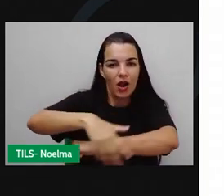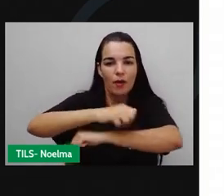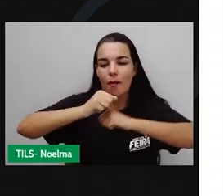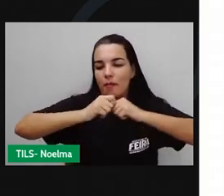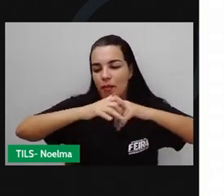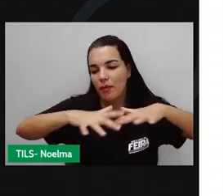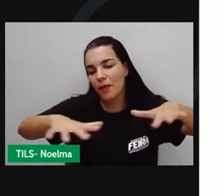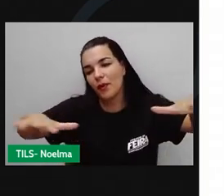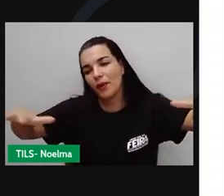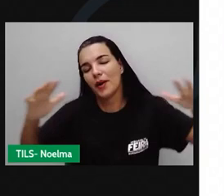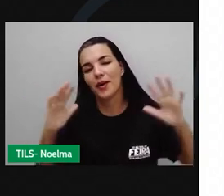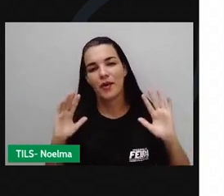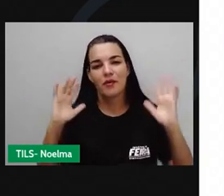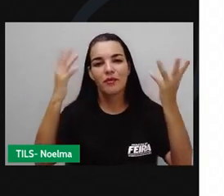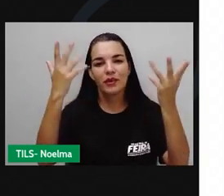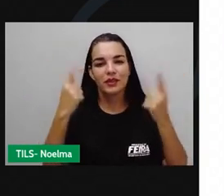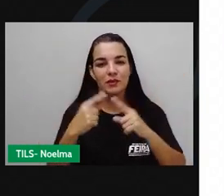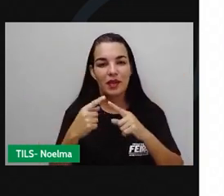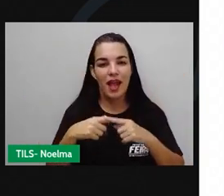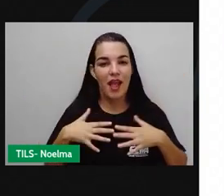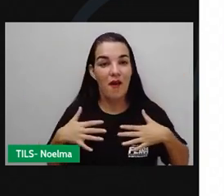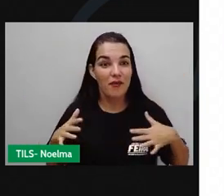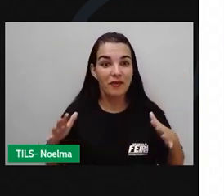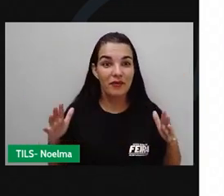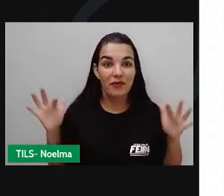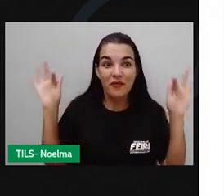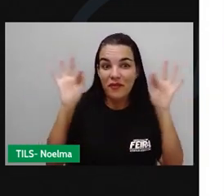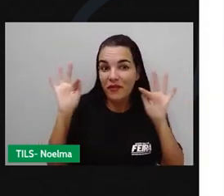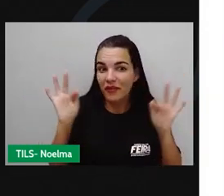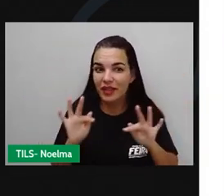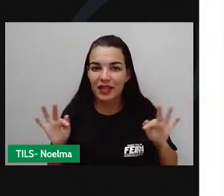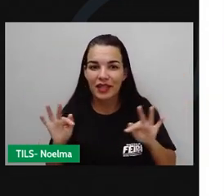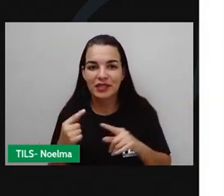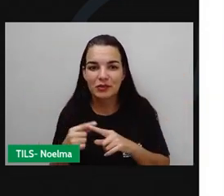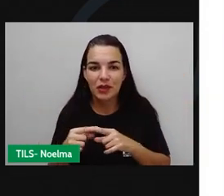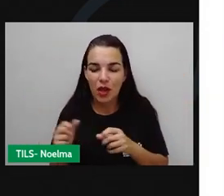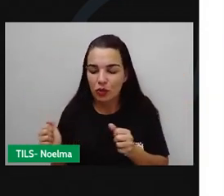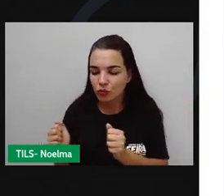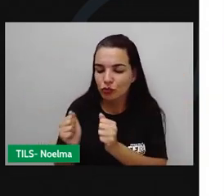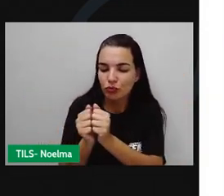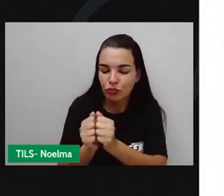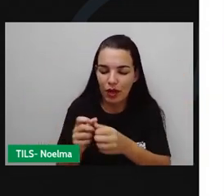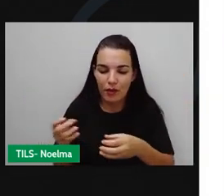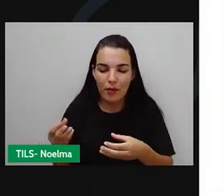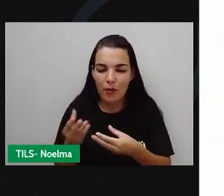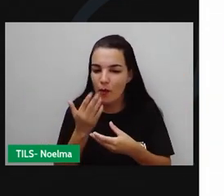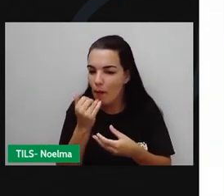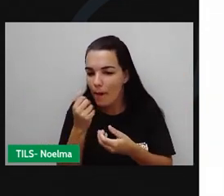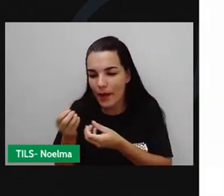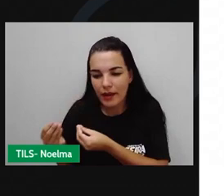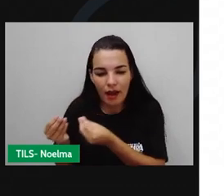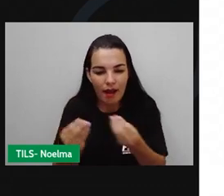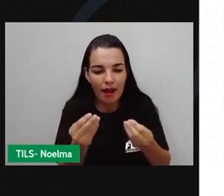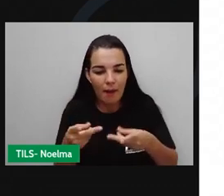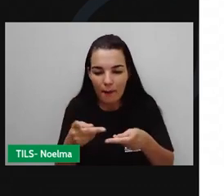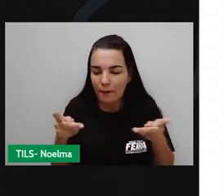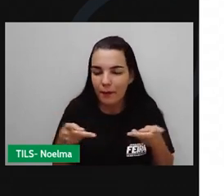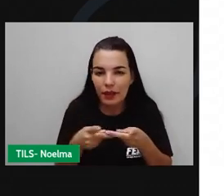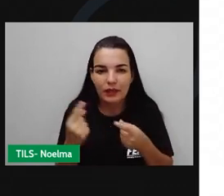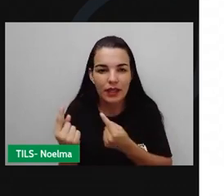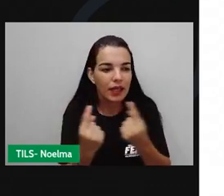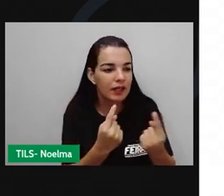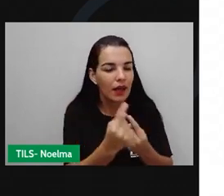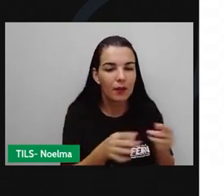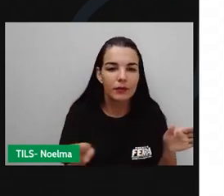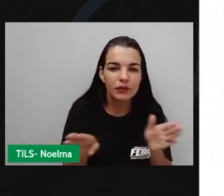Todo mundo gostou, todo mundo participou, trouxe as coisas. Tem que tentar resgatar, porque o povo gostou por causa